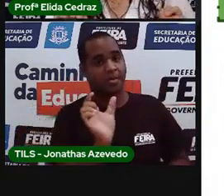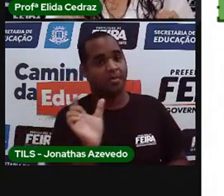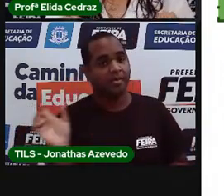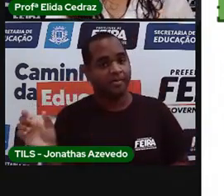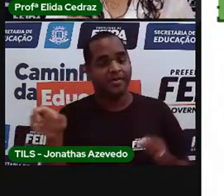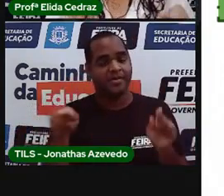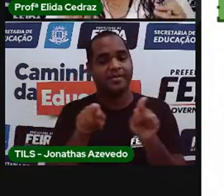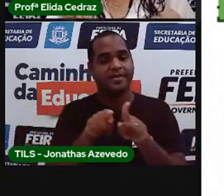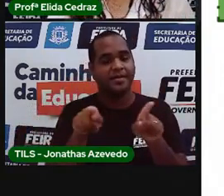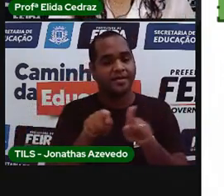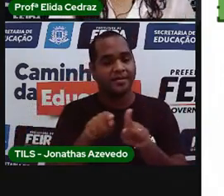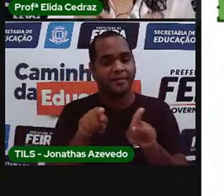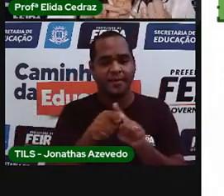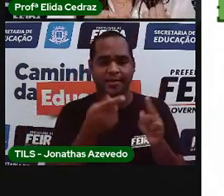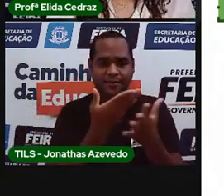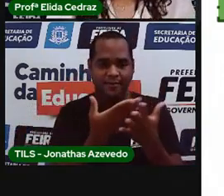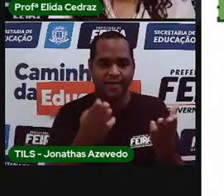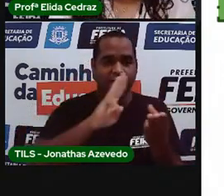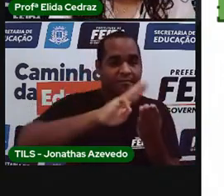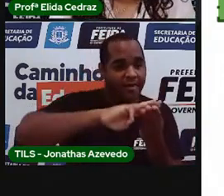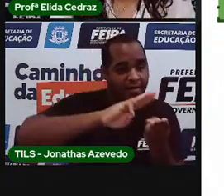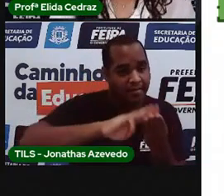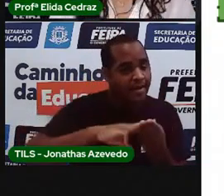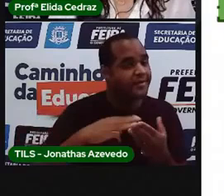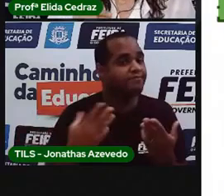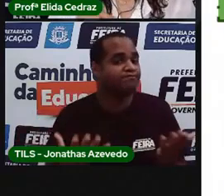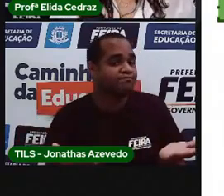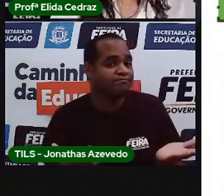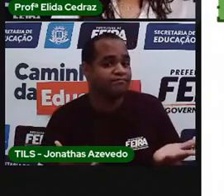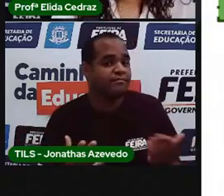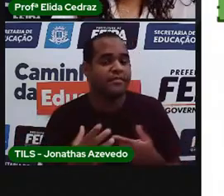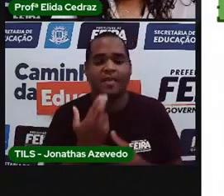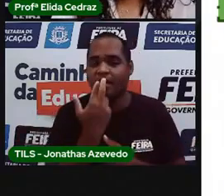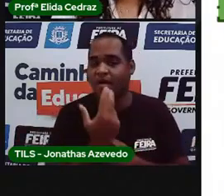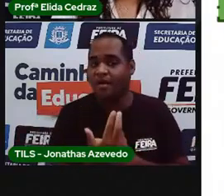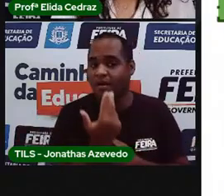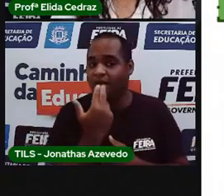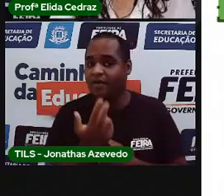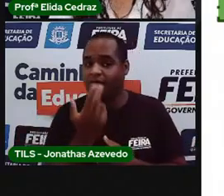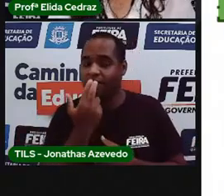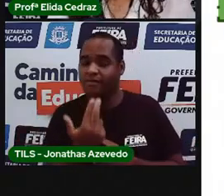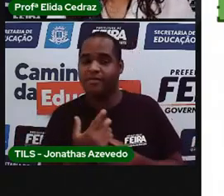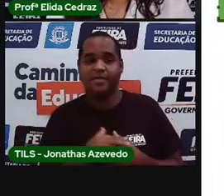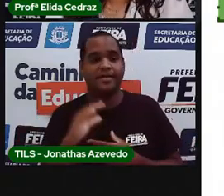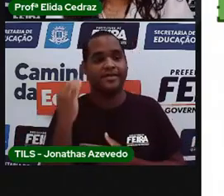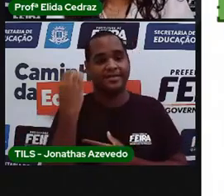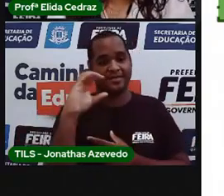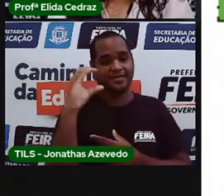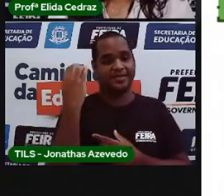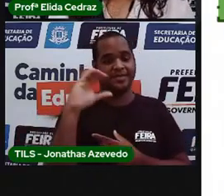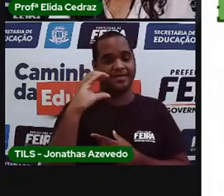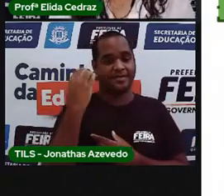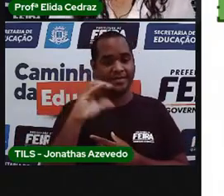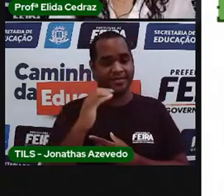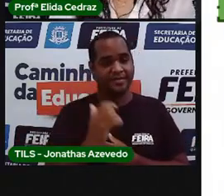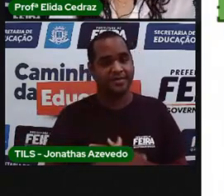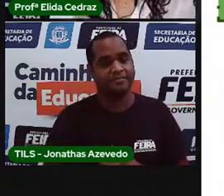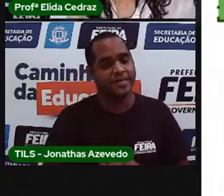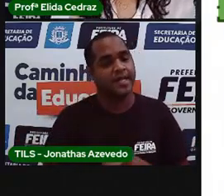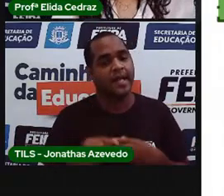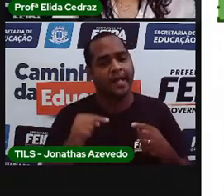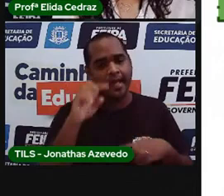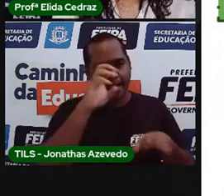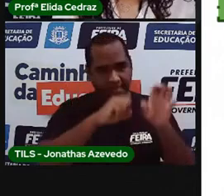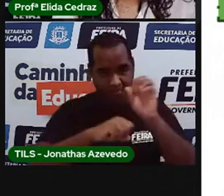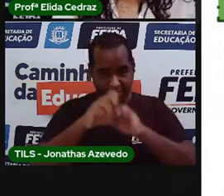E como vocês, eles estudam matemática, linguagem, ciências. Eles